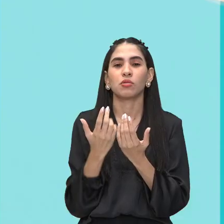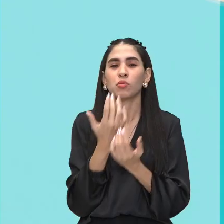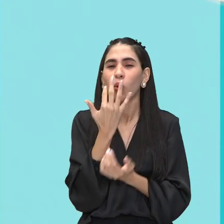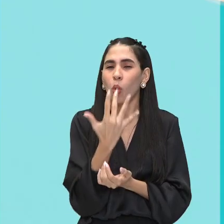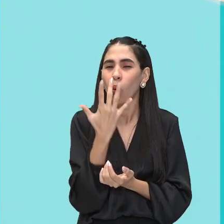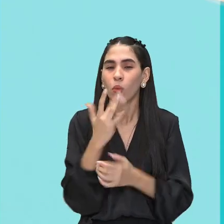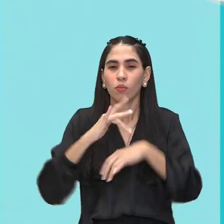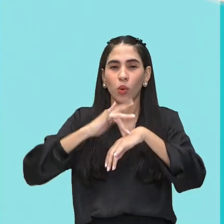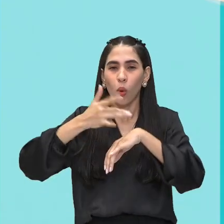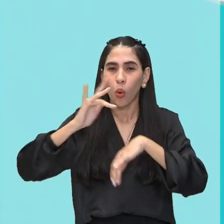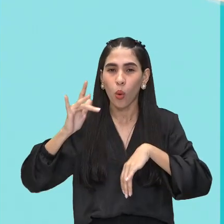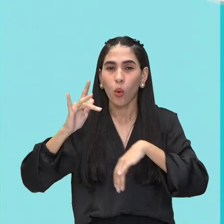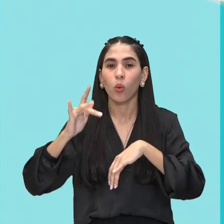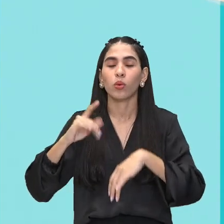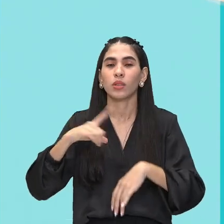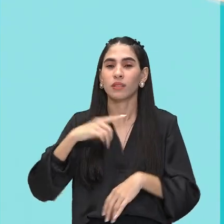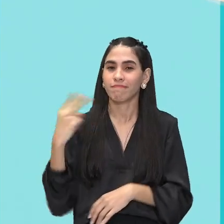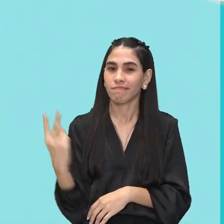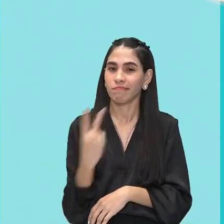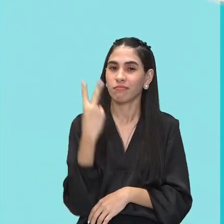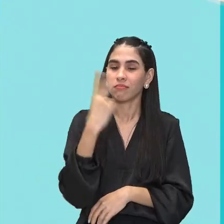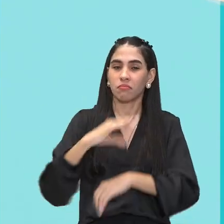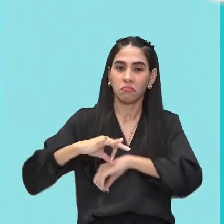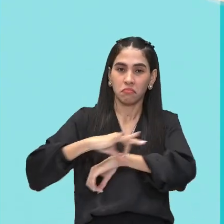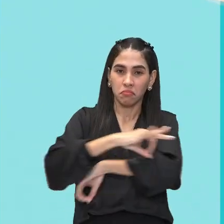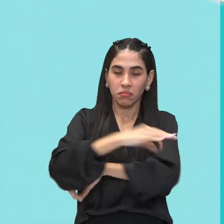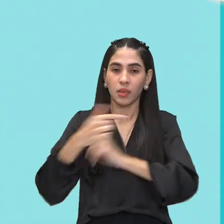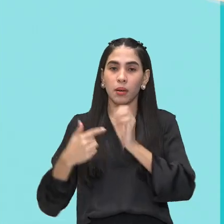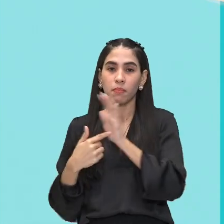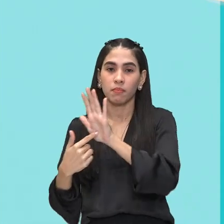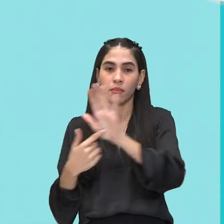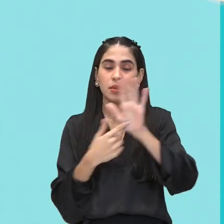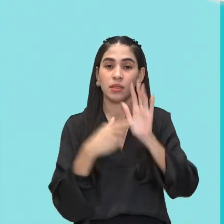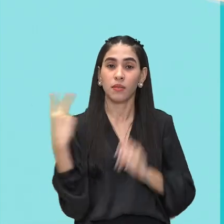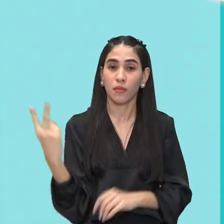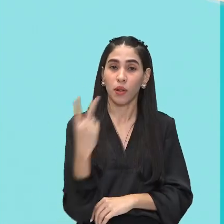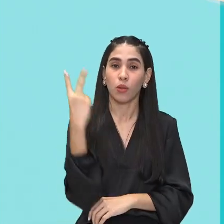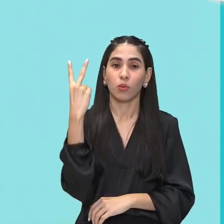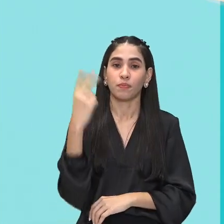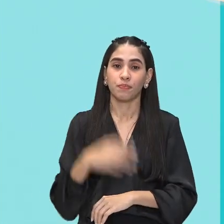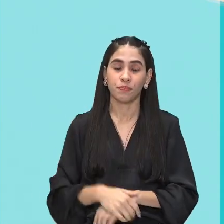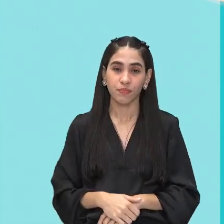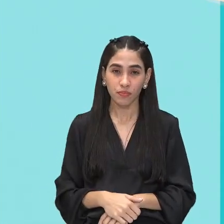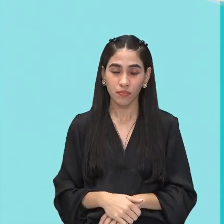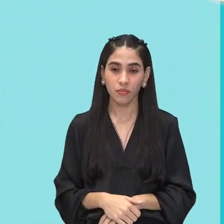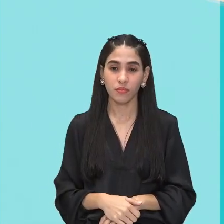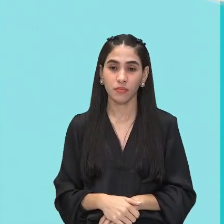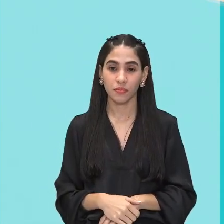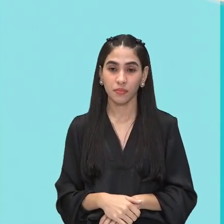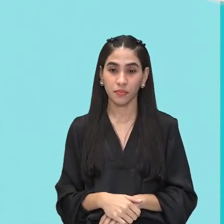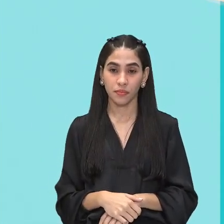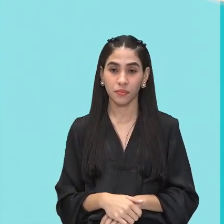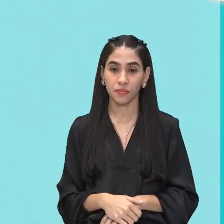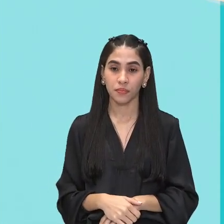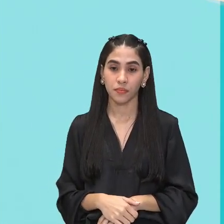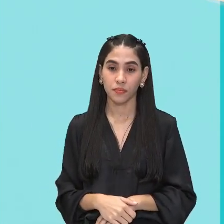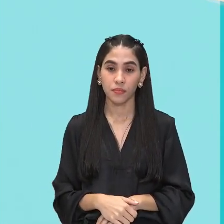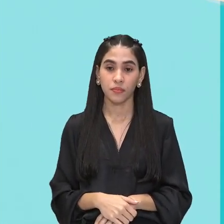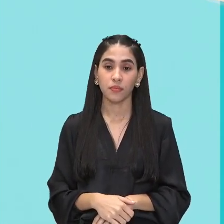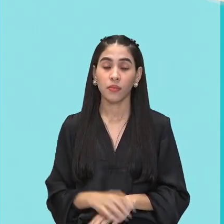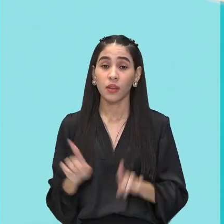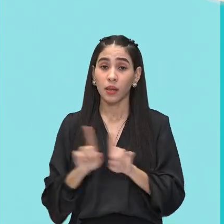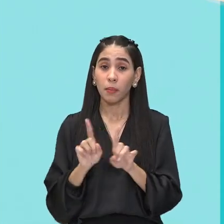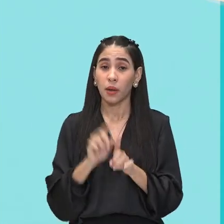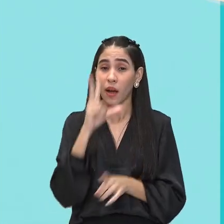o ouro. Então, uma rica arquitetura que mostra a grandiosidade. Além disso, o fervor